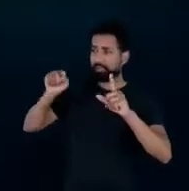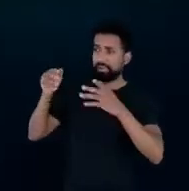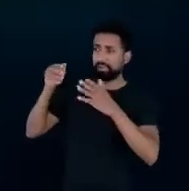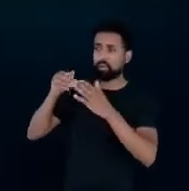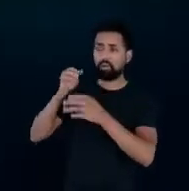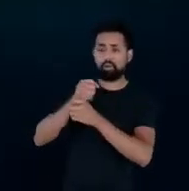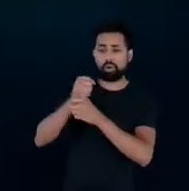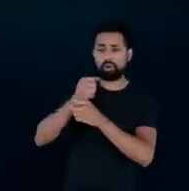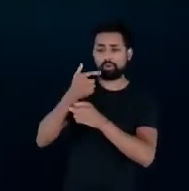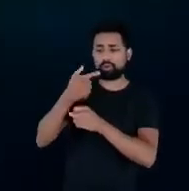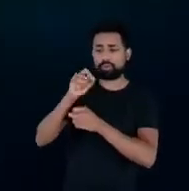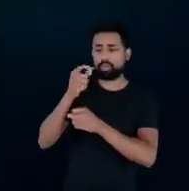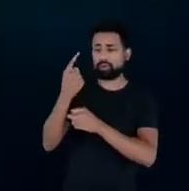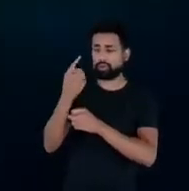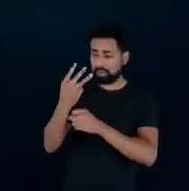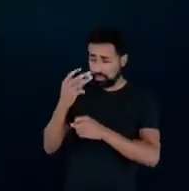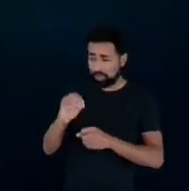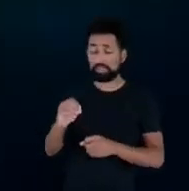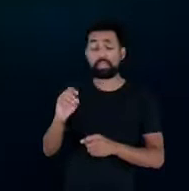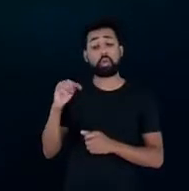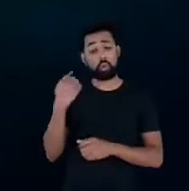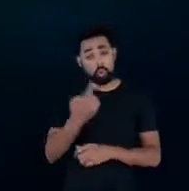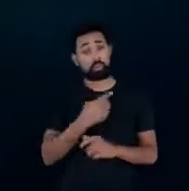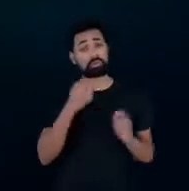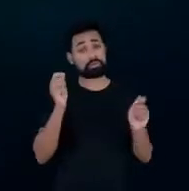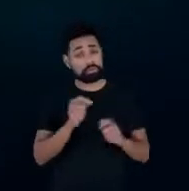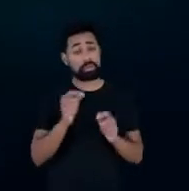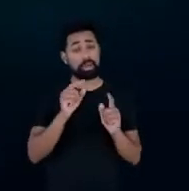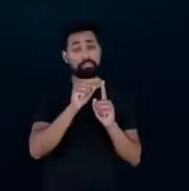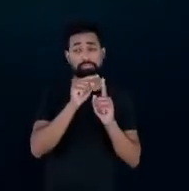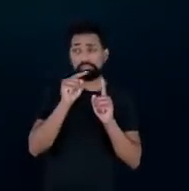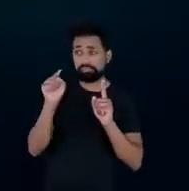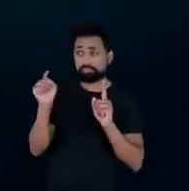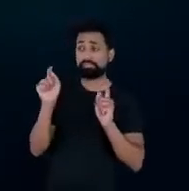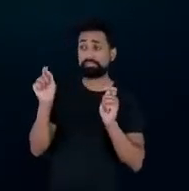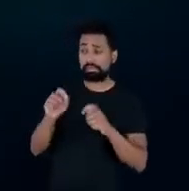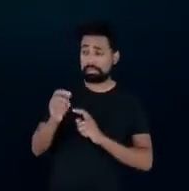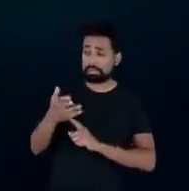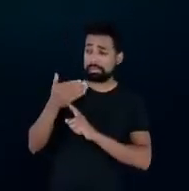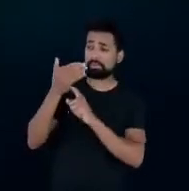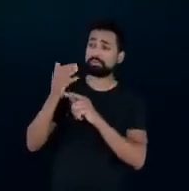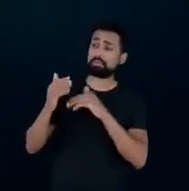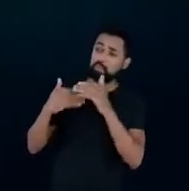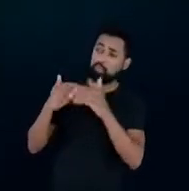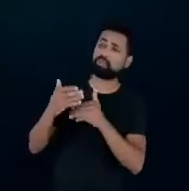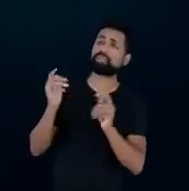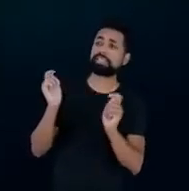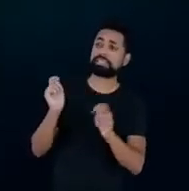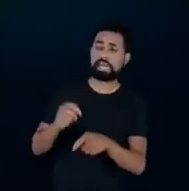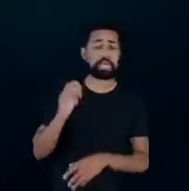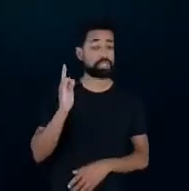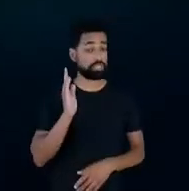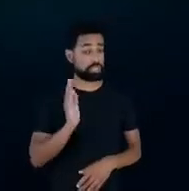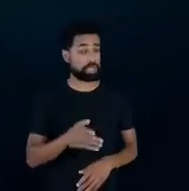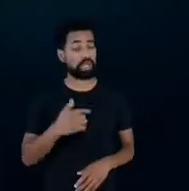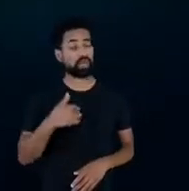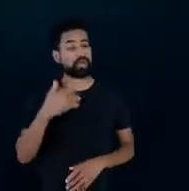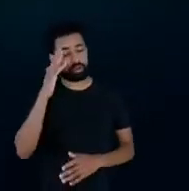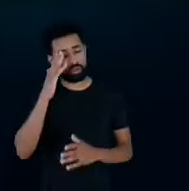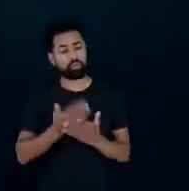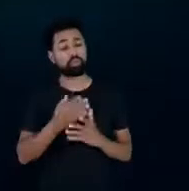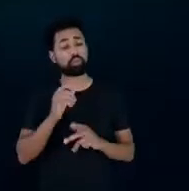mostra que até 2030, sim, a gente já tem uma parcela significativa de tecnologias desenvolvidas. E aí, acho que, por exemplo, a eficiência energética já